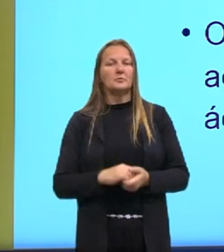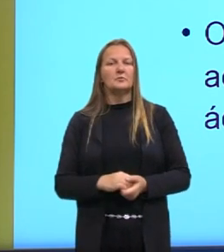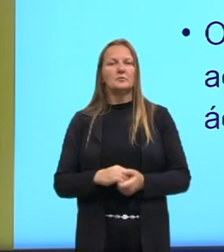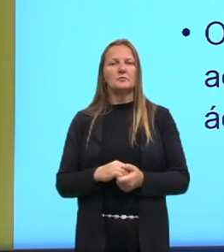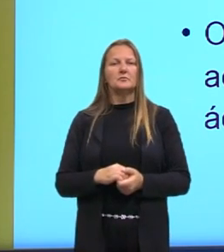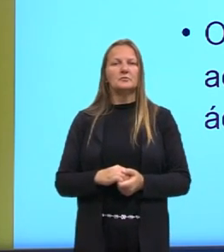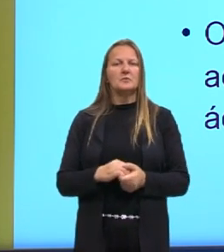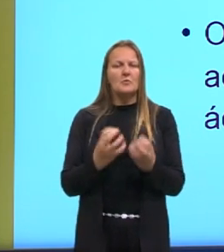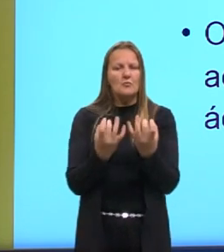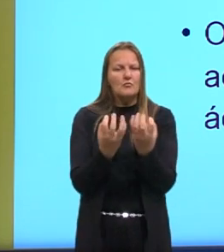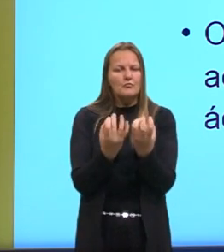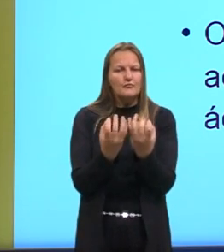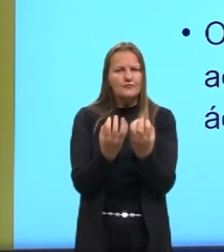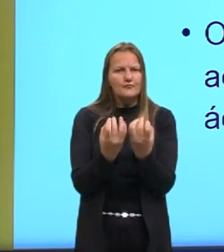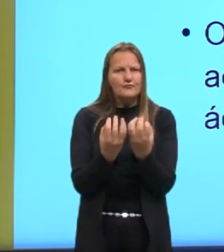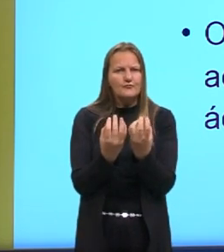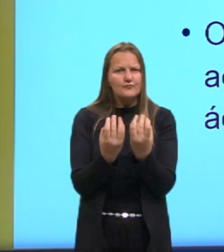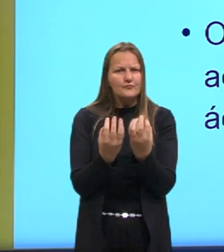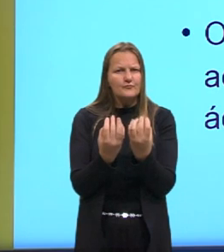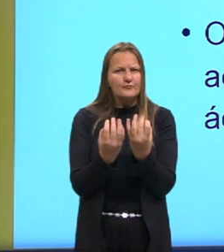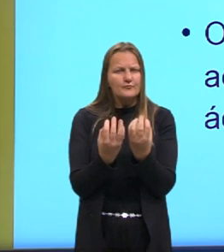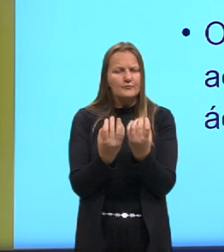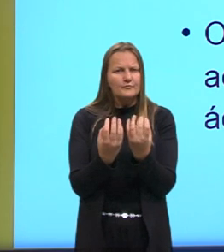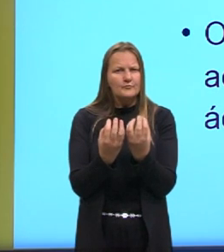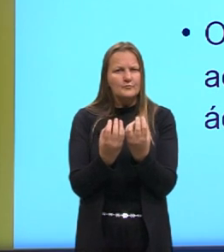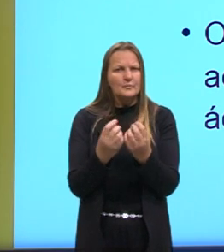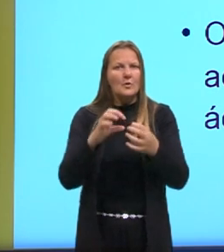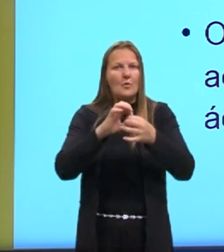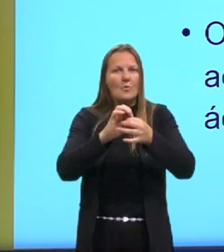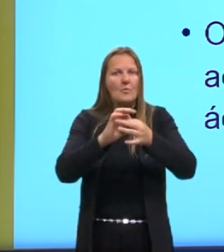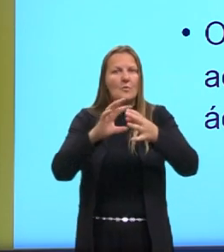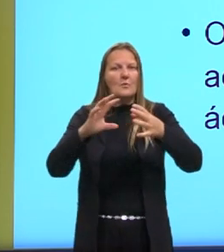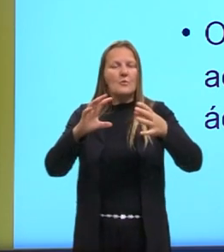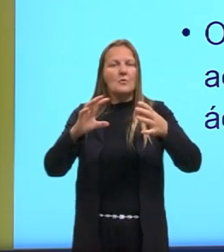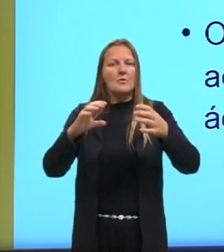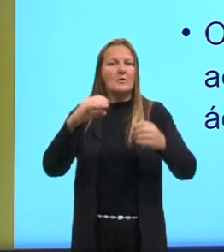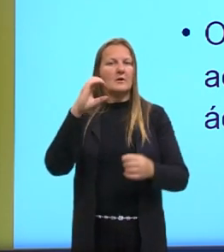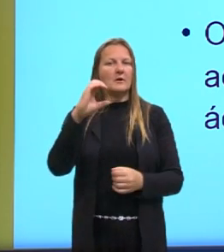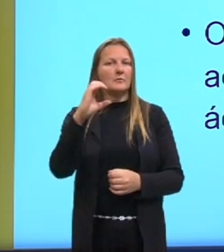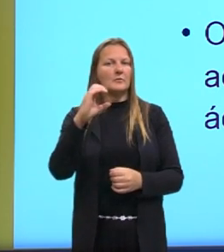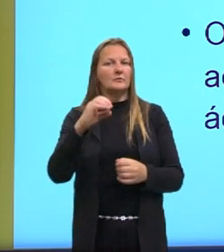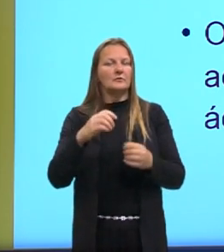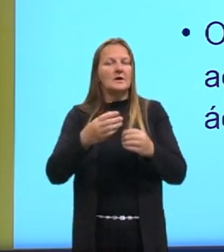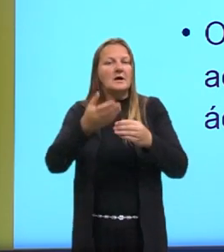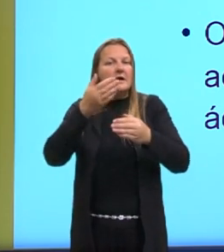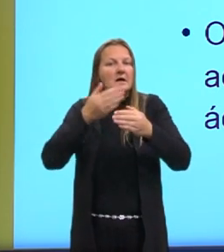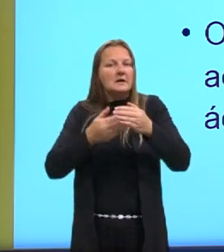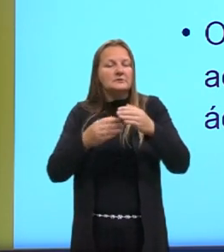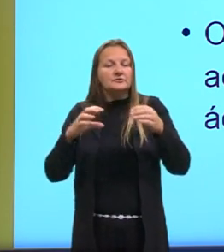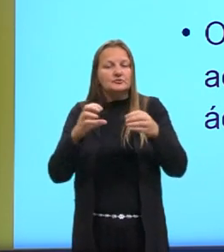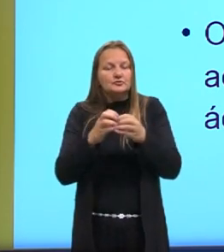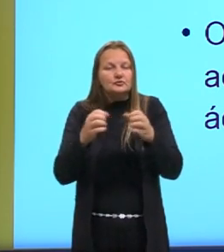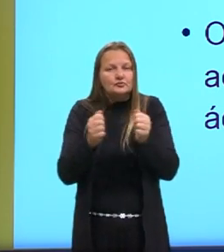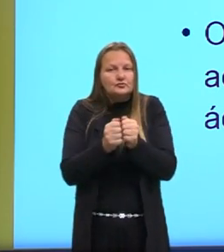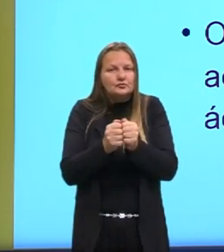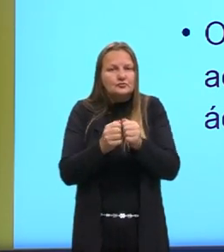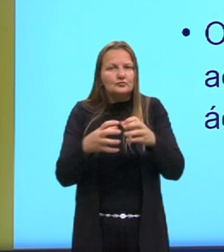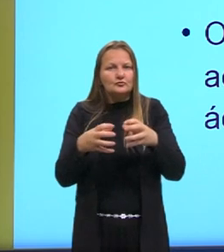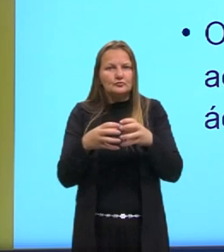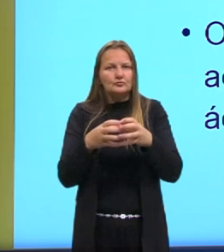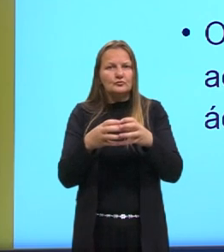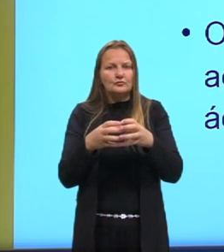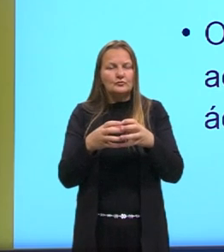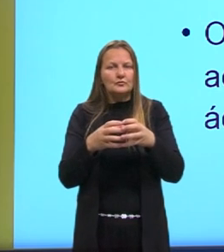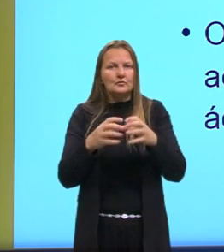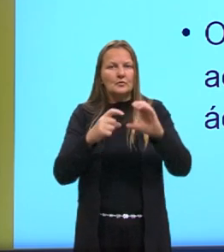queima desse composto fóssil, é liberado átomos de carbono antes aprisionados nesses sedimentos. Então, o